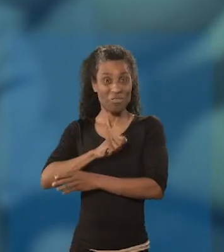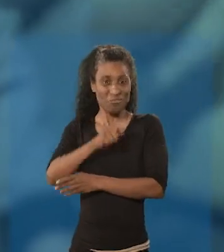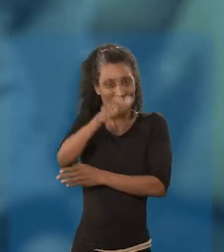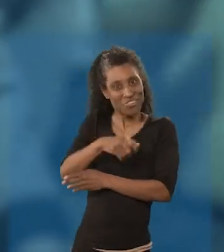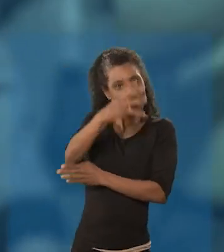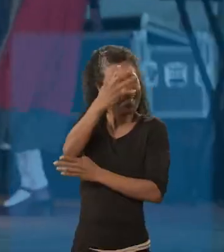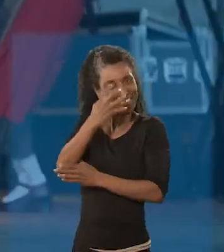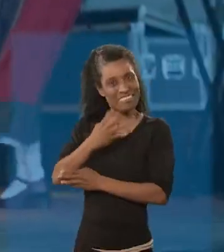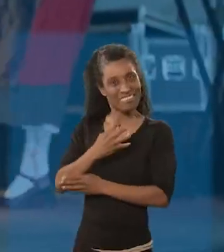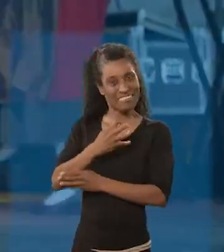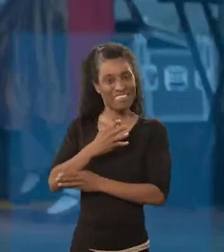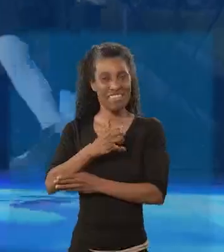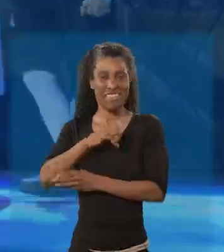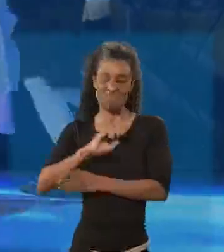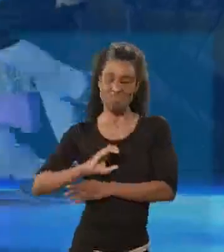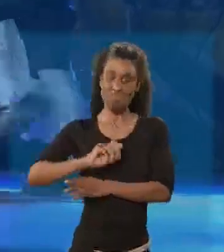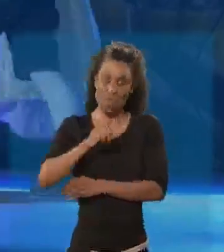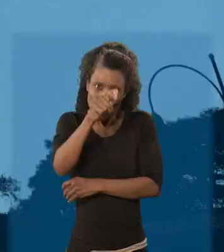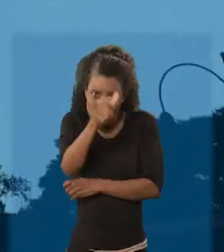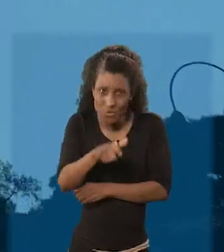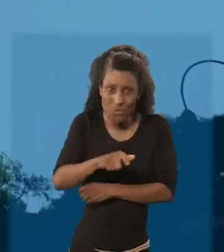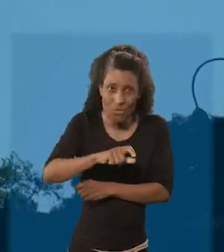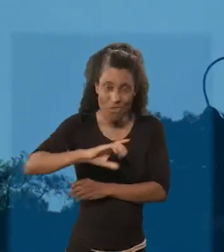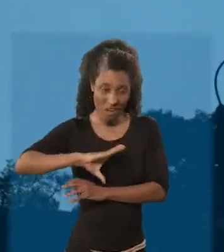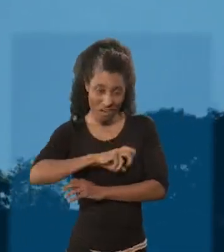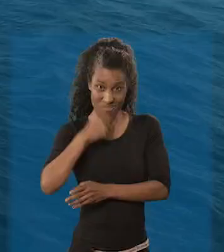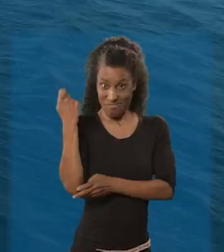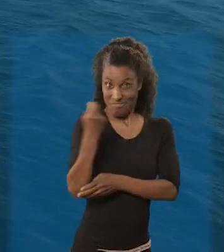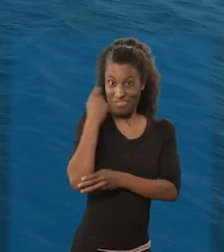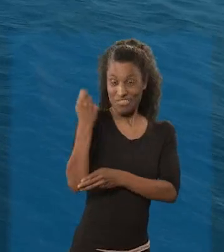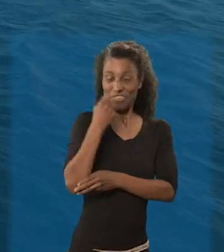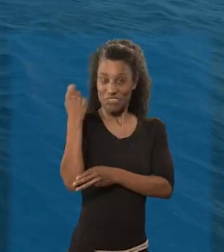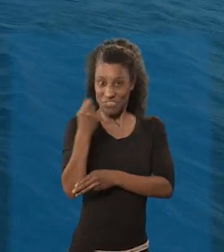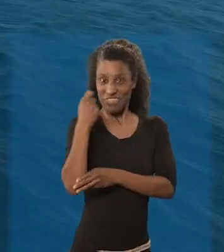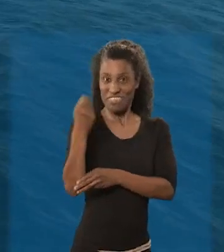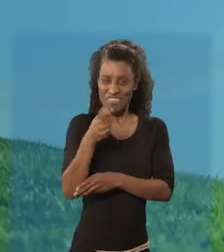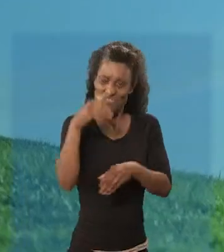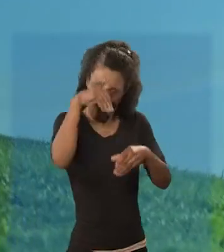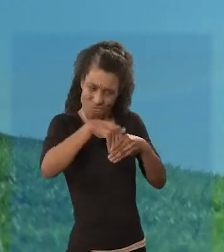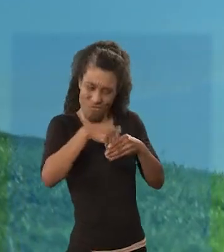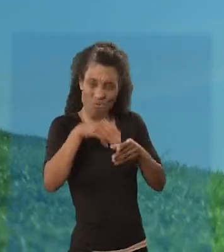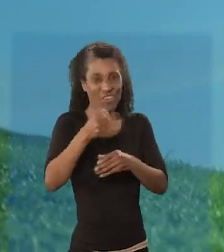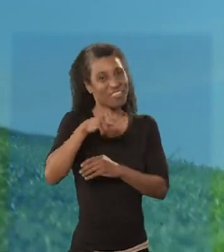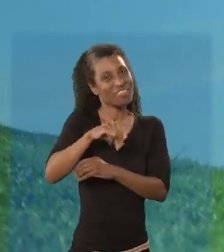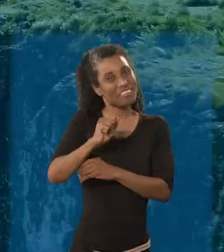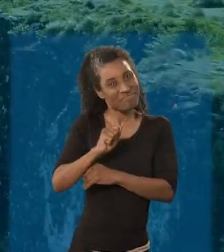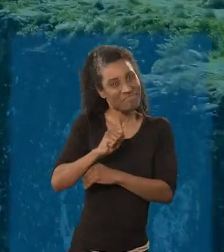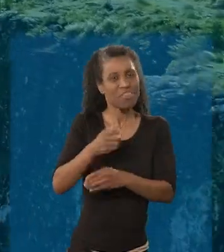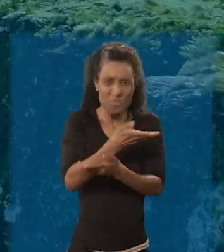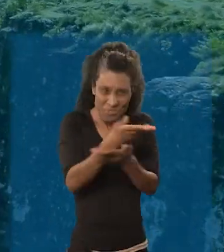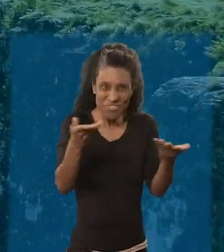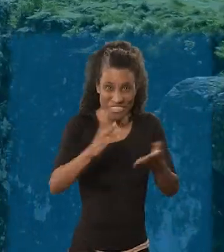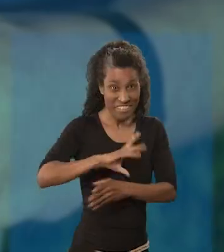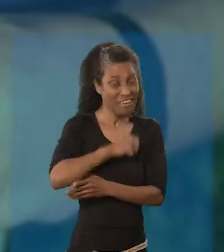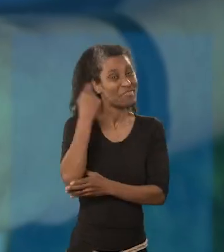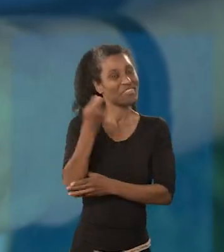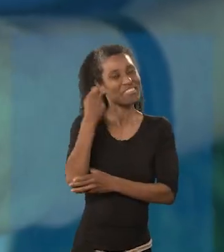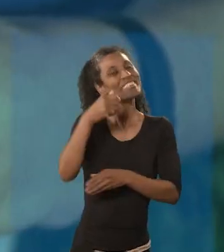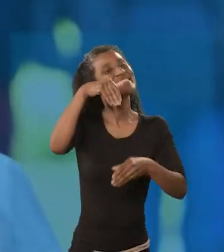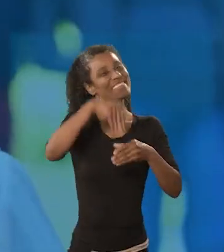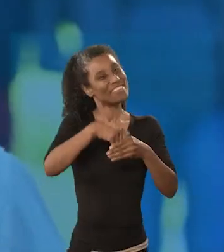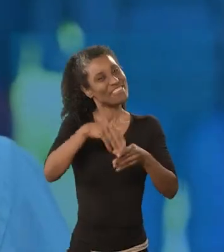a pessoa séria? Quem ama o Rio Grande, Quem ama a Pai de Ana Amélia? Quem ama o Rio Grande,